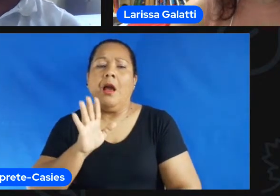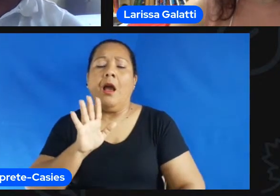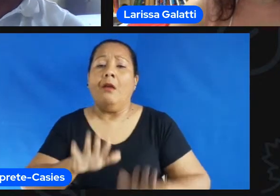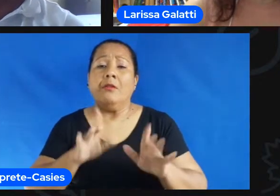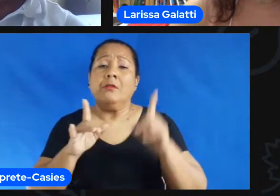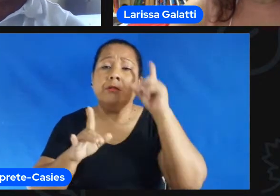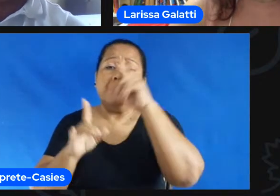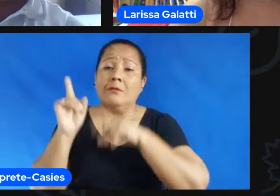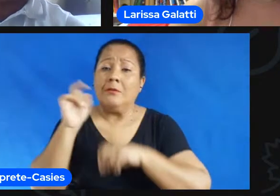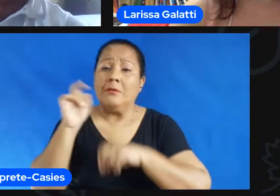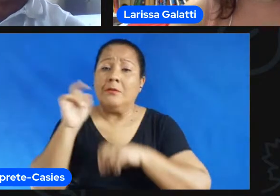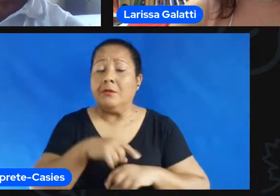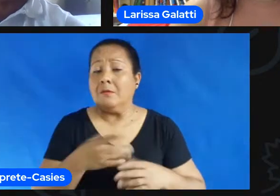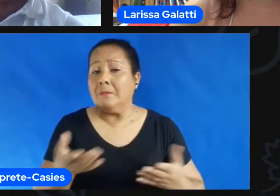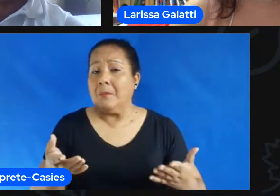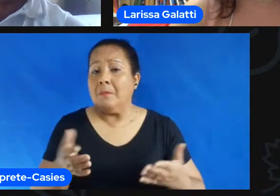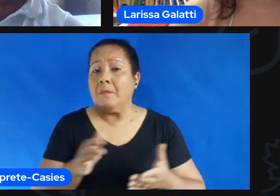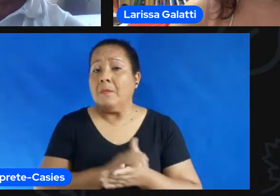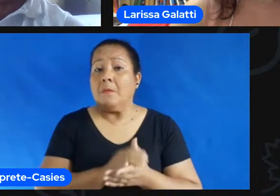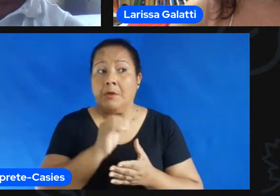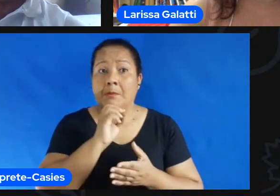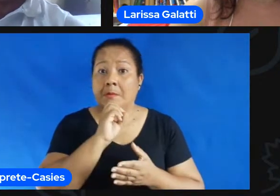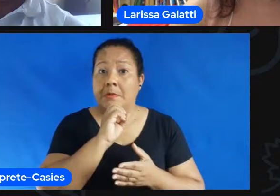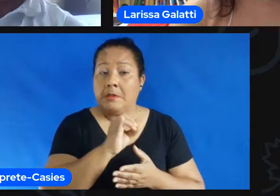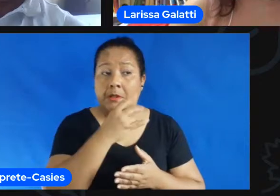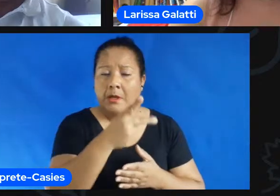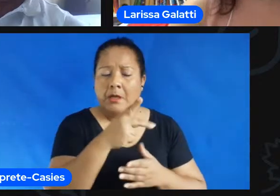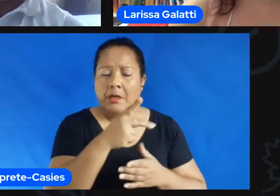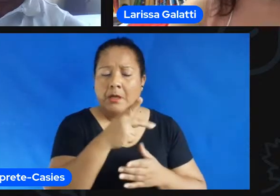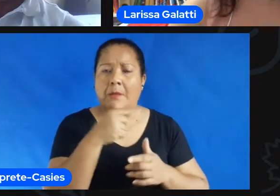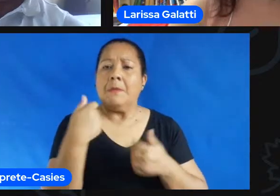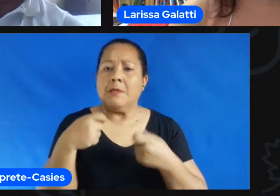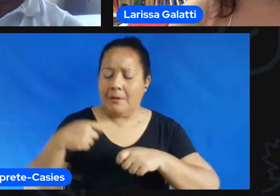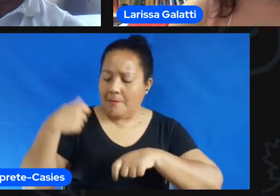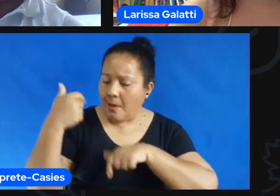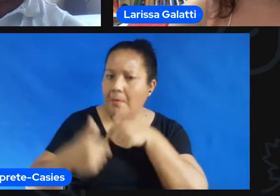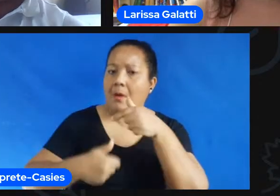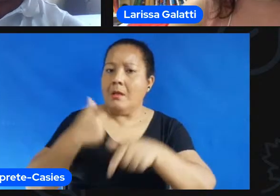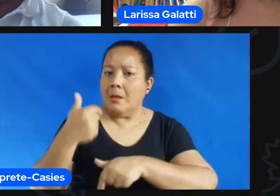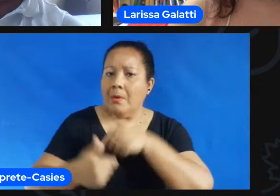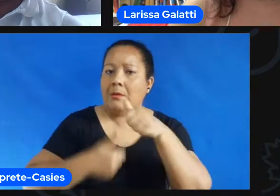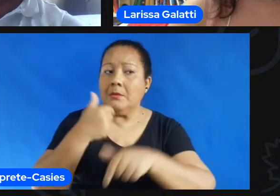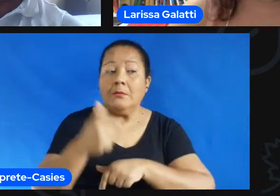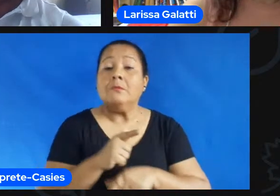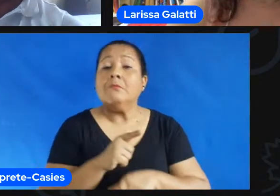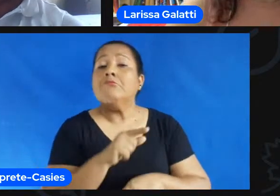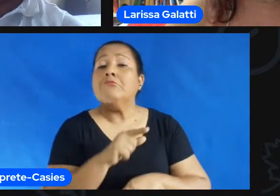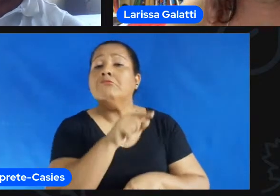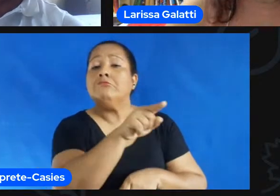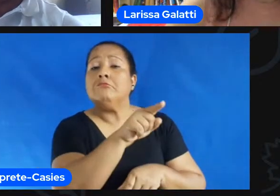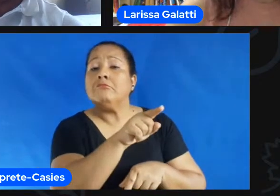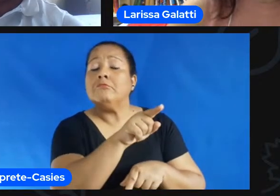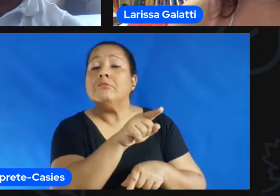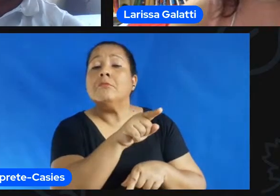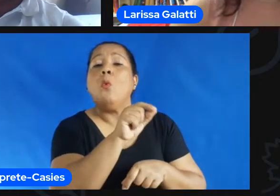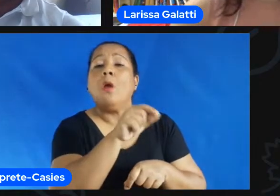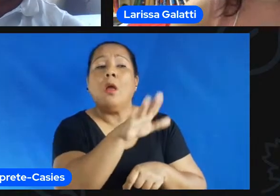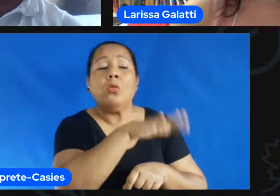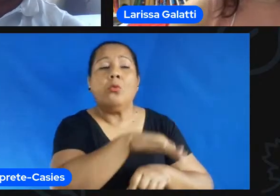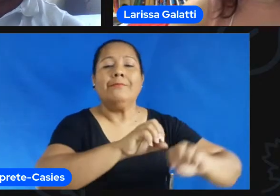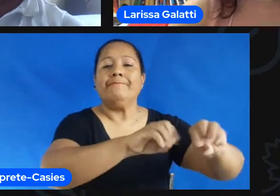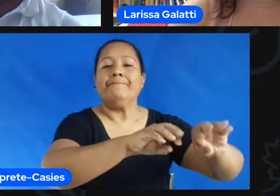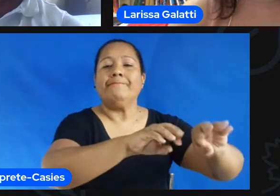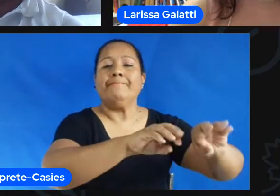falando nem pra ter conforto então a gente também precisa entender isso mas isso posto né na hora da aula os mesmos